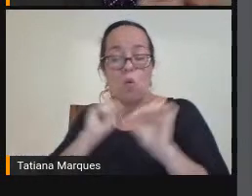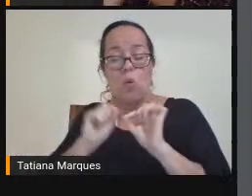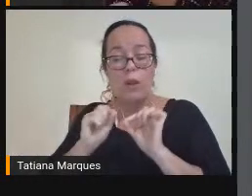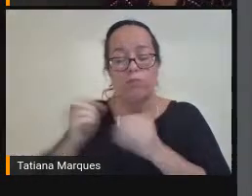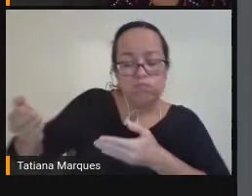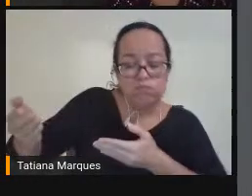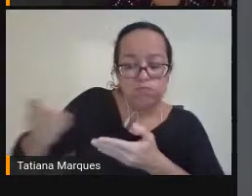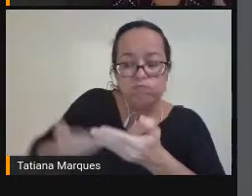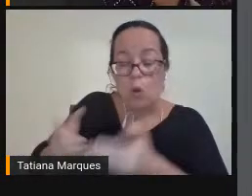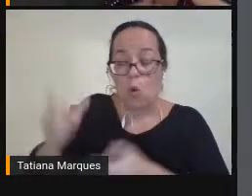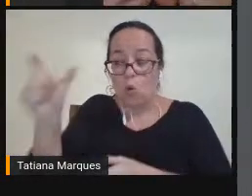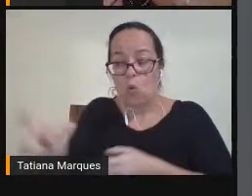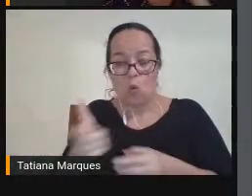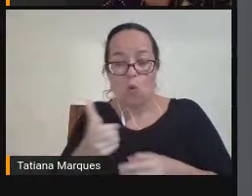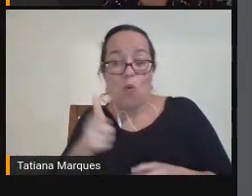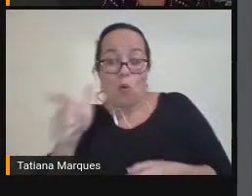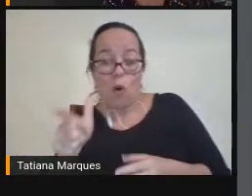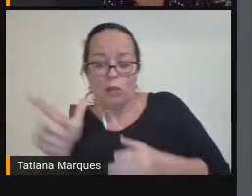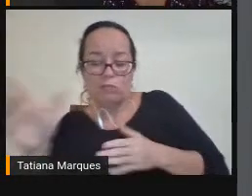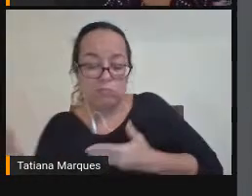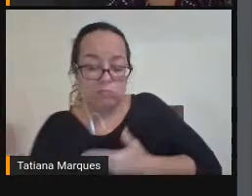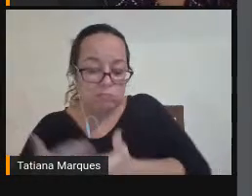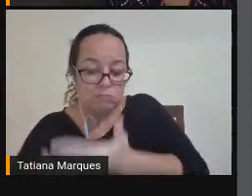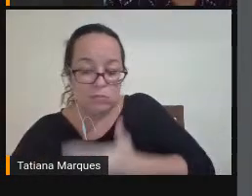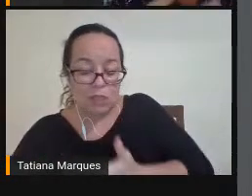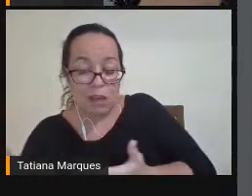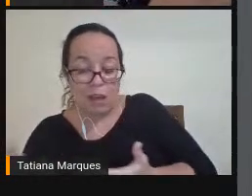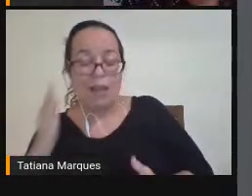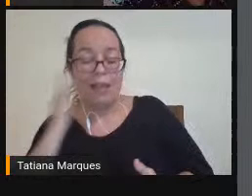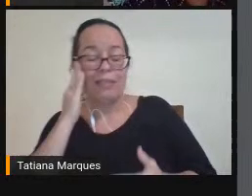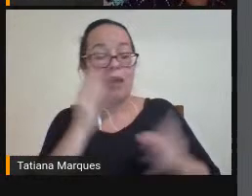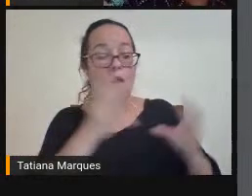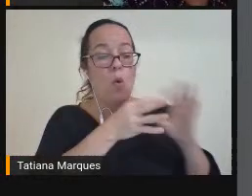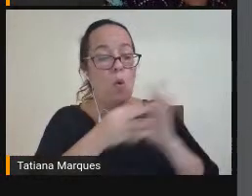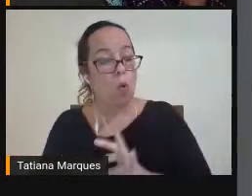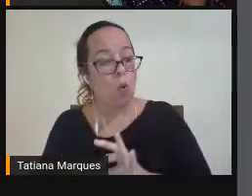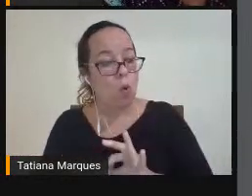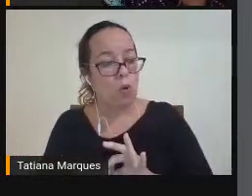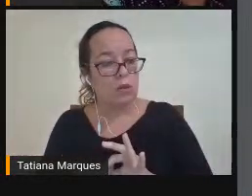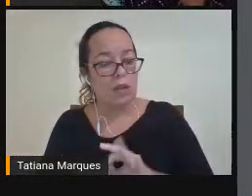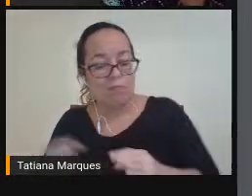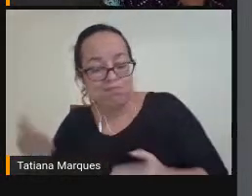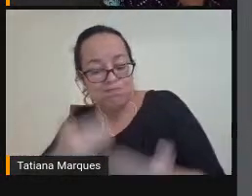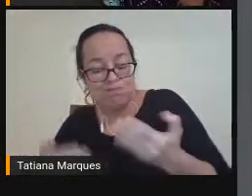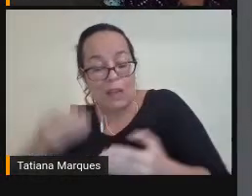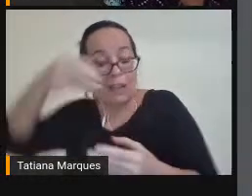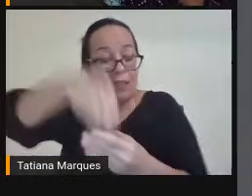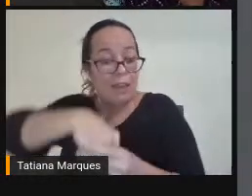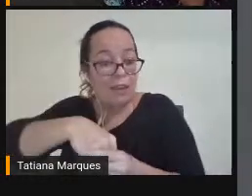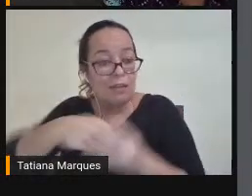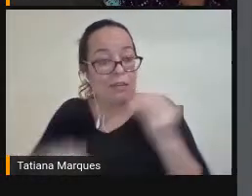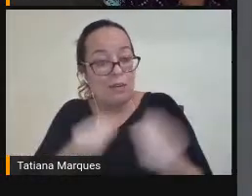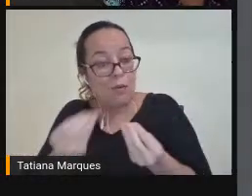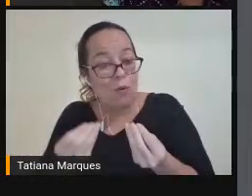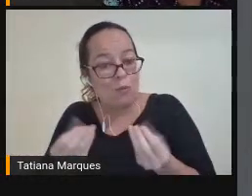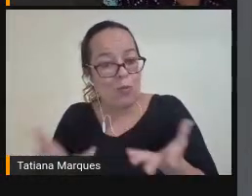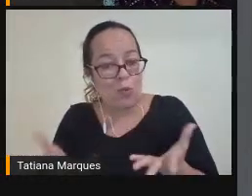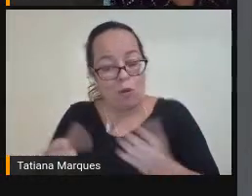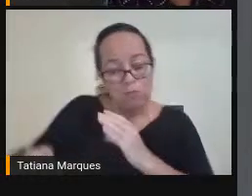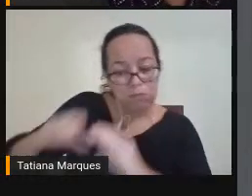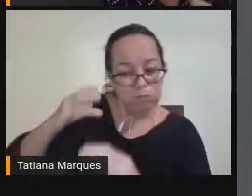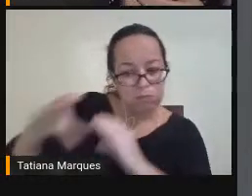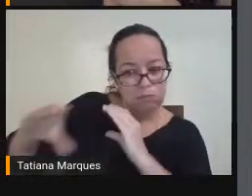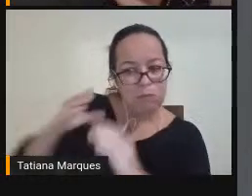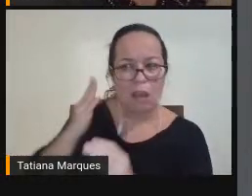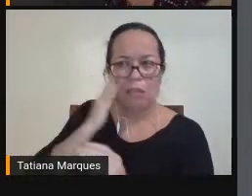Elas precisam Entender os contextos Para poder Se engajar Nos comportamentos Comunicativos